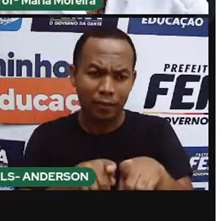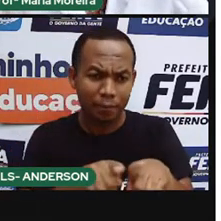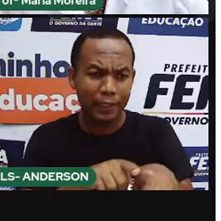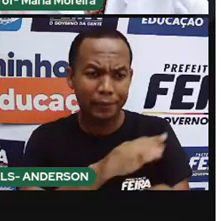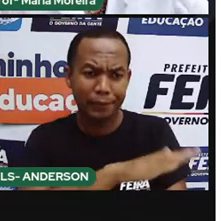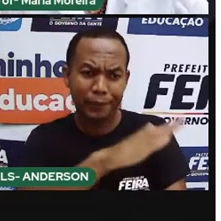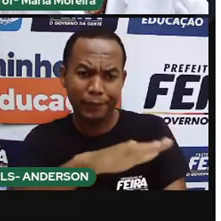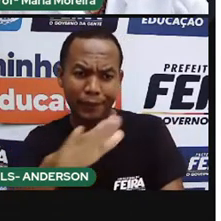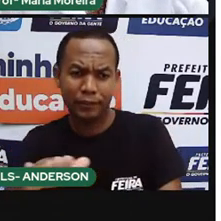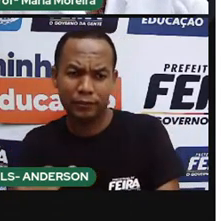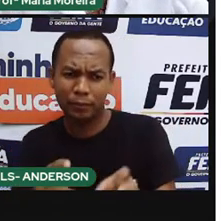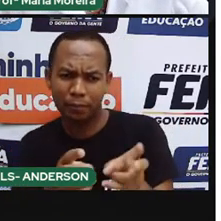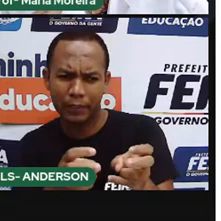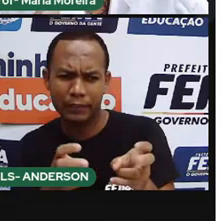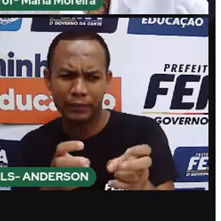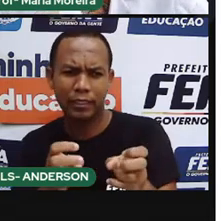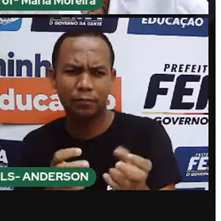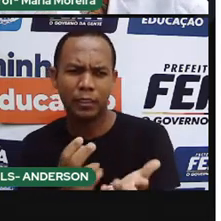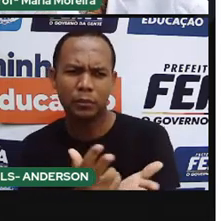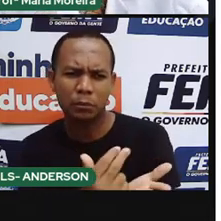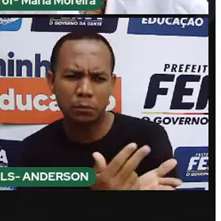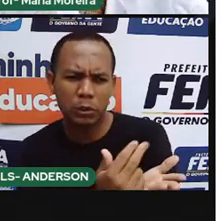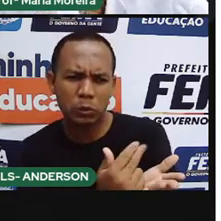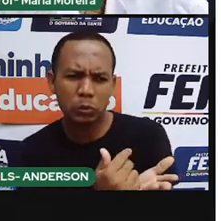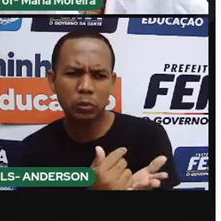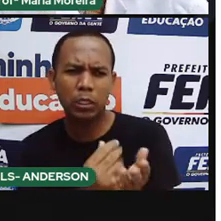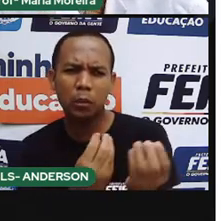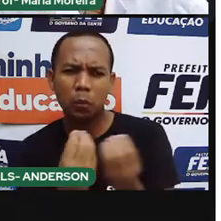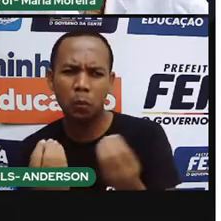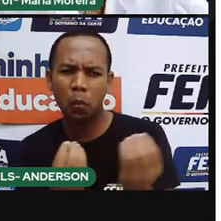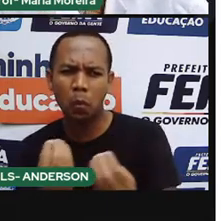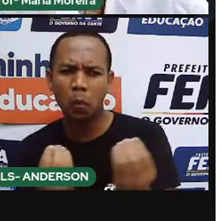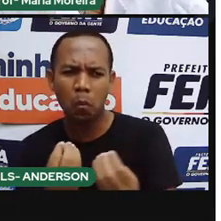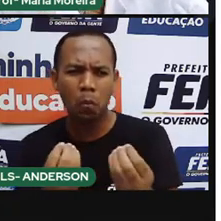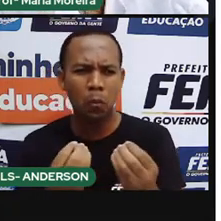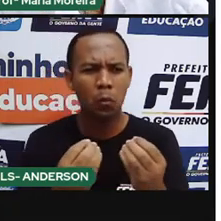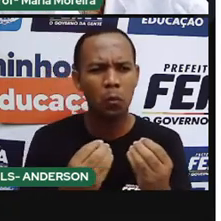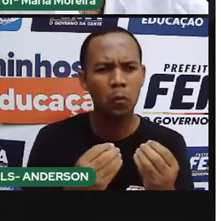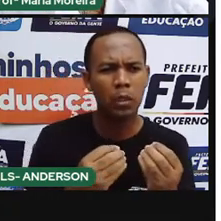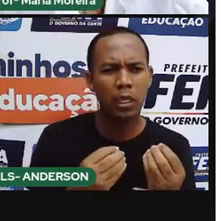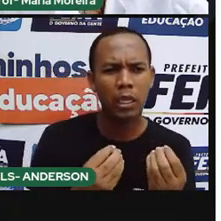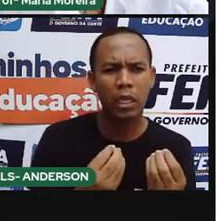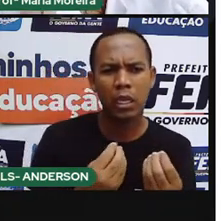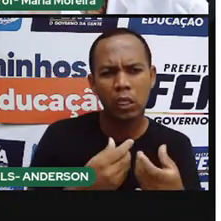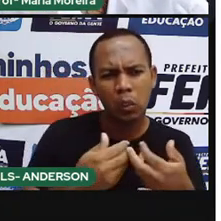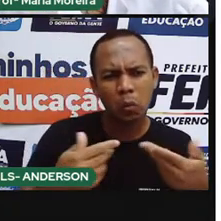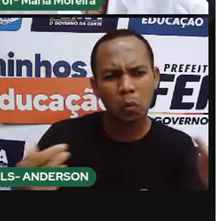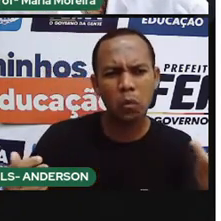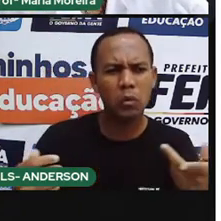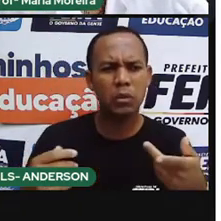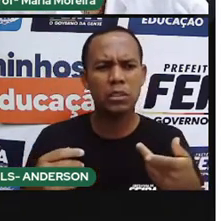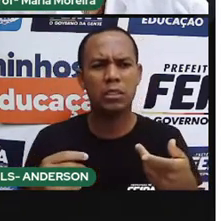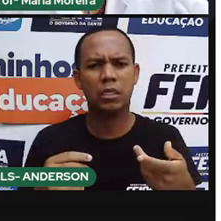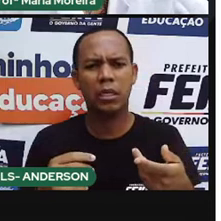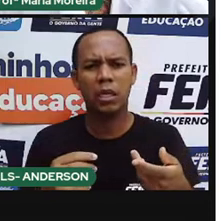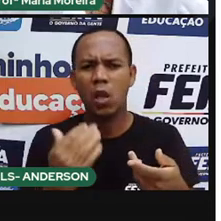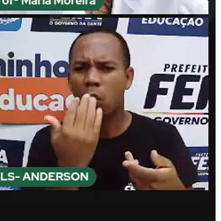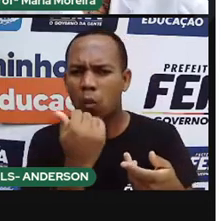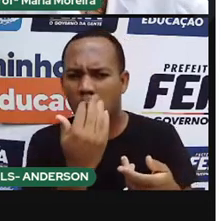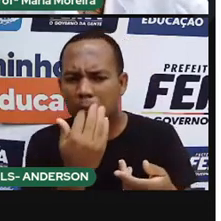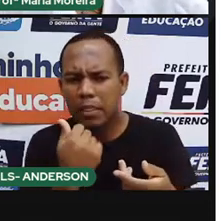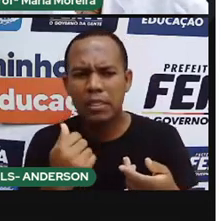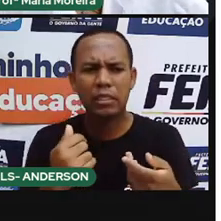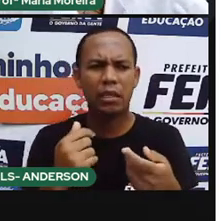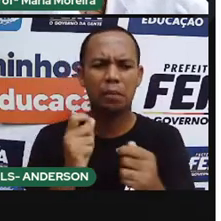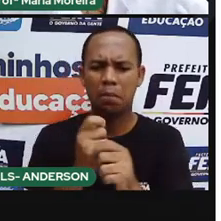observam as pinturas, observam como é feito a utilização da mandioca, como é